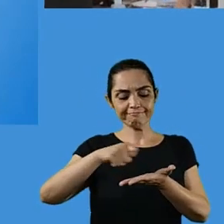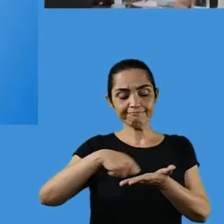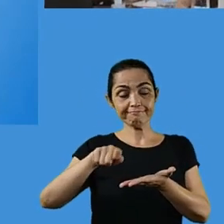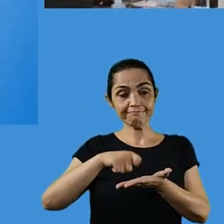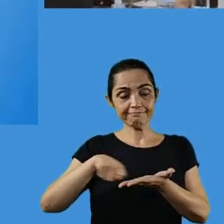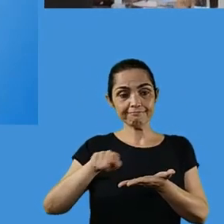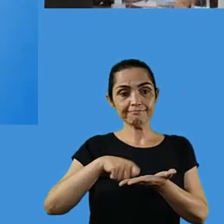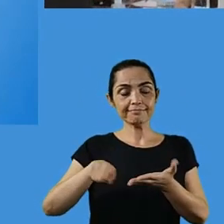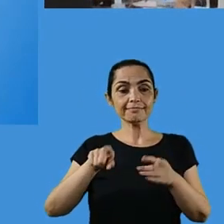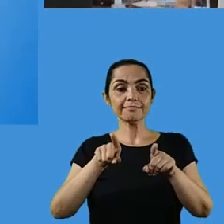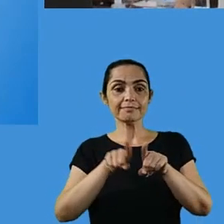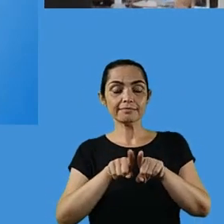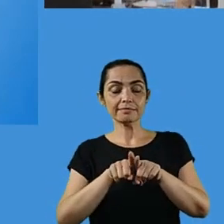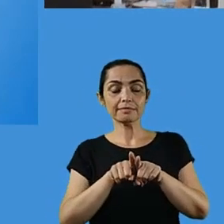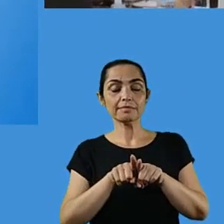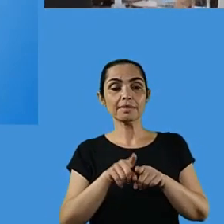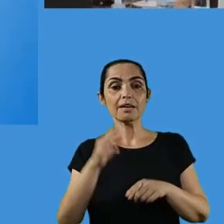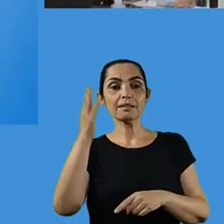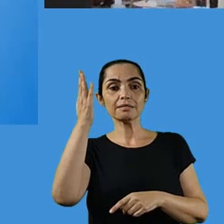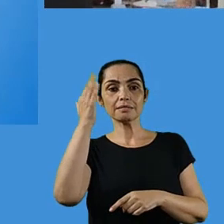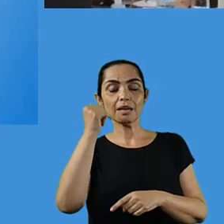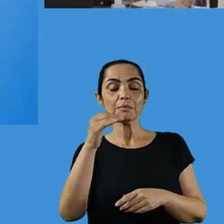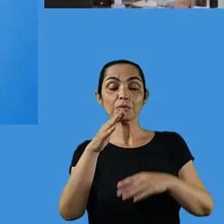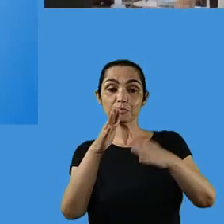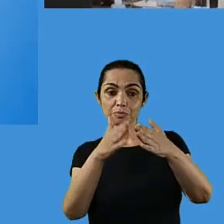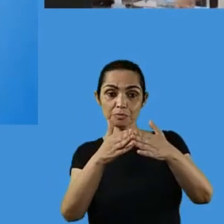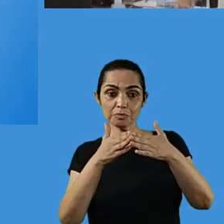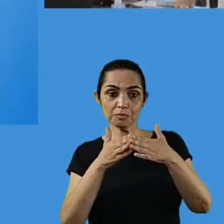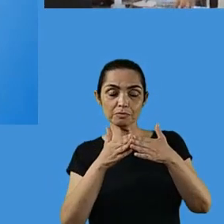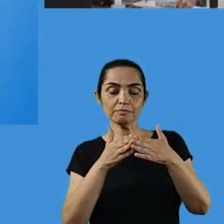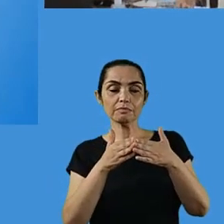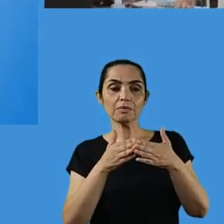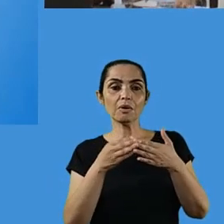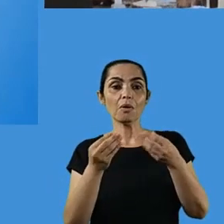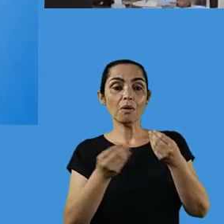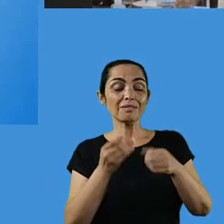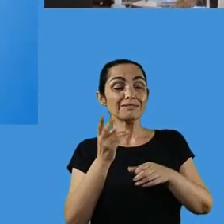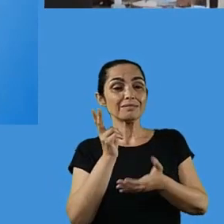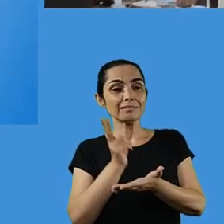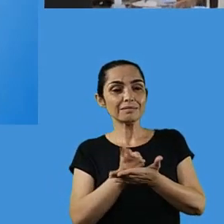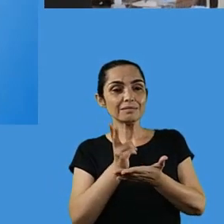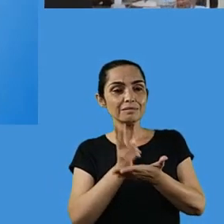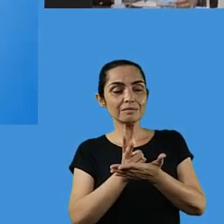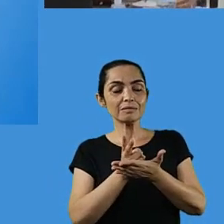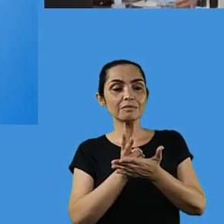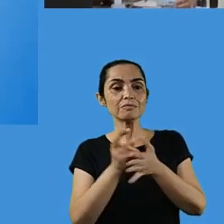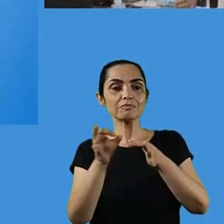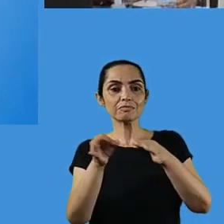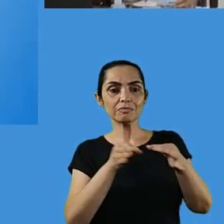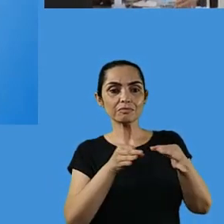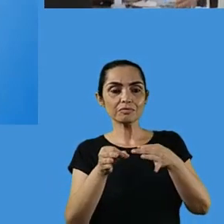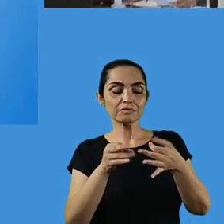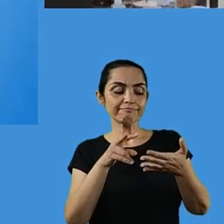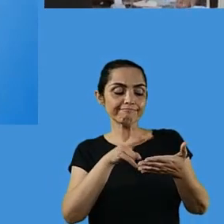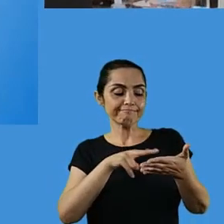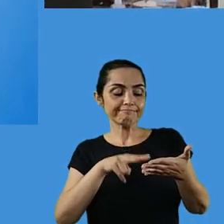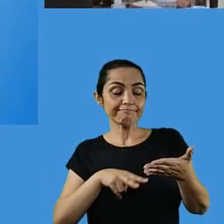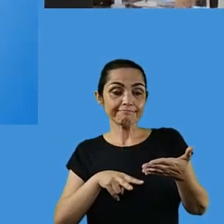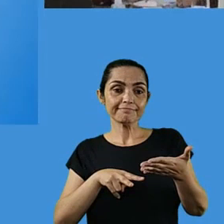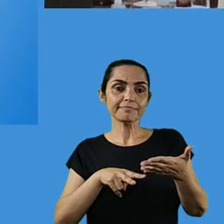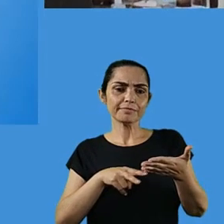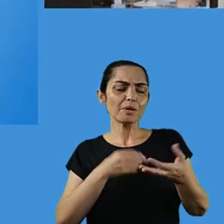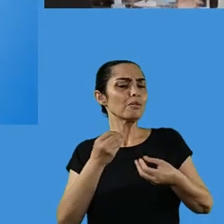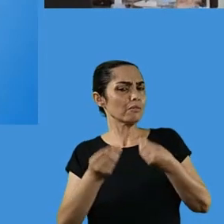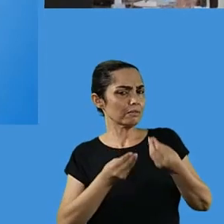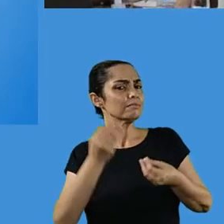E aí eu faço uma solicitação que eles têm que ser atualizados e têm que ser avaliados. Ah,